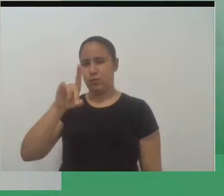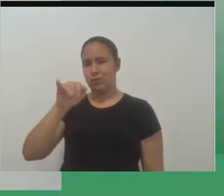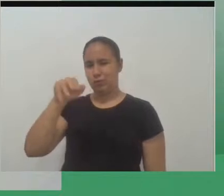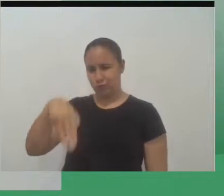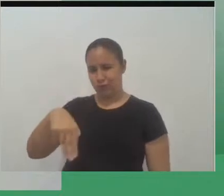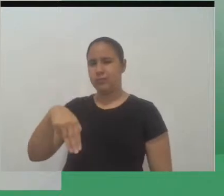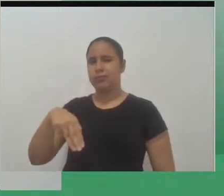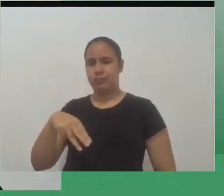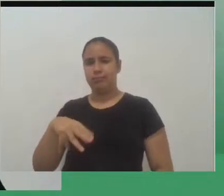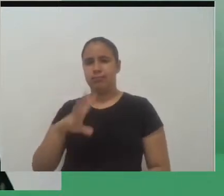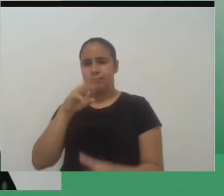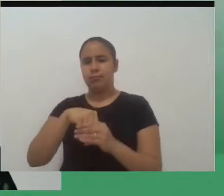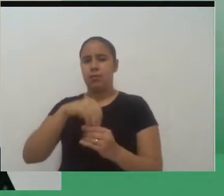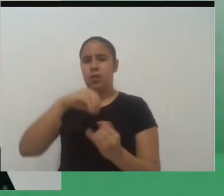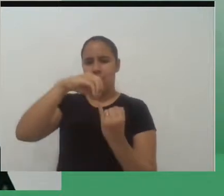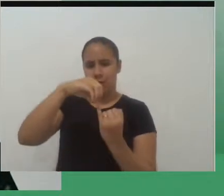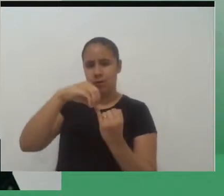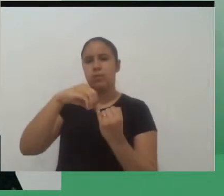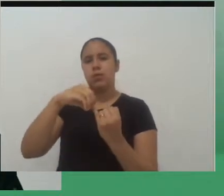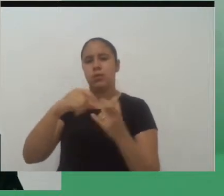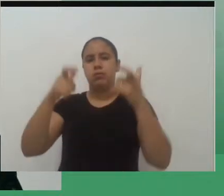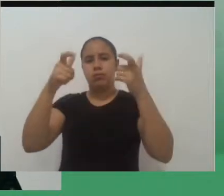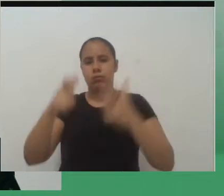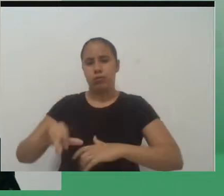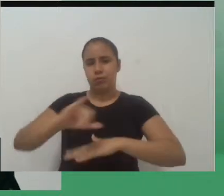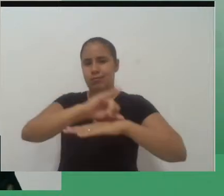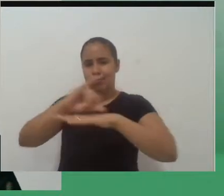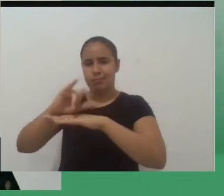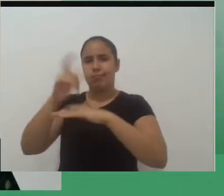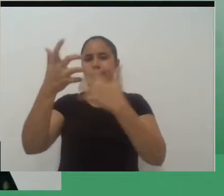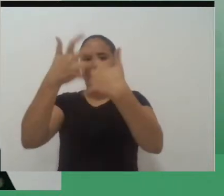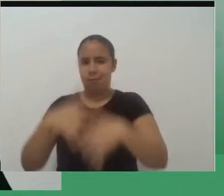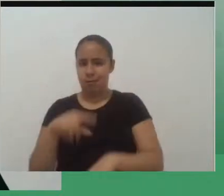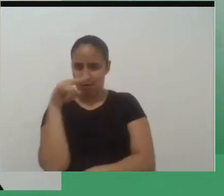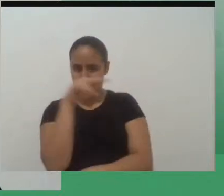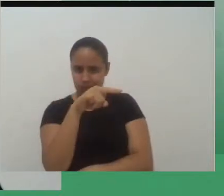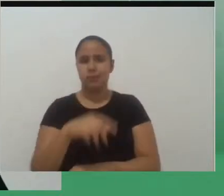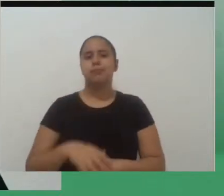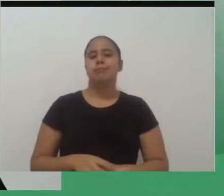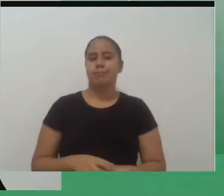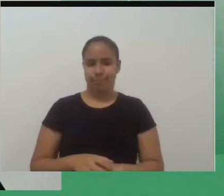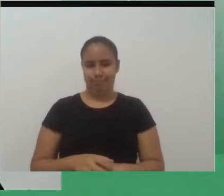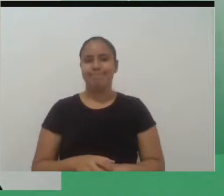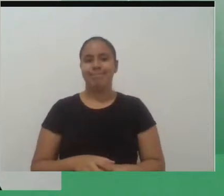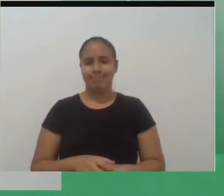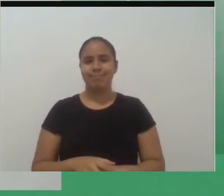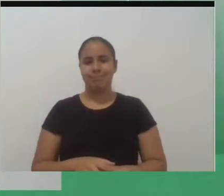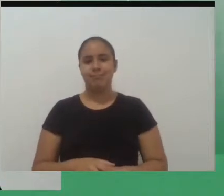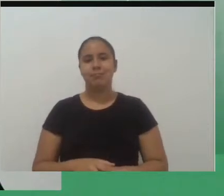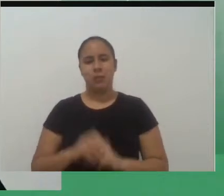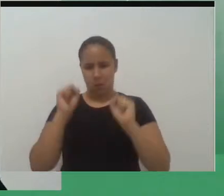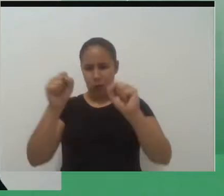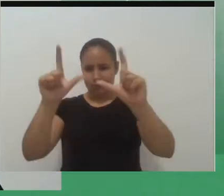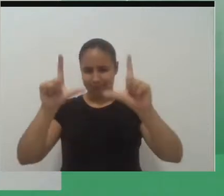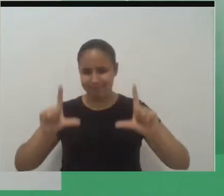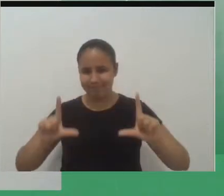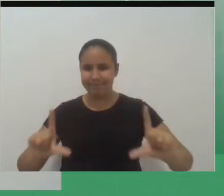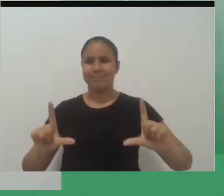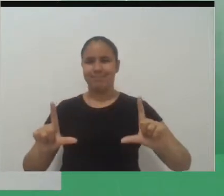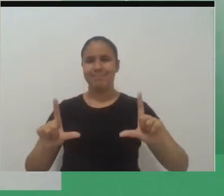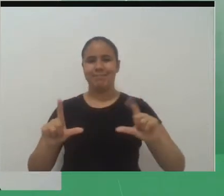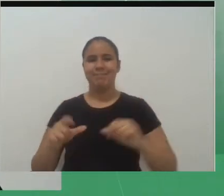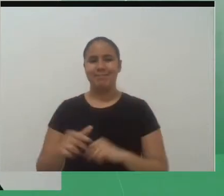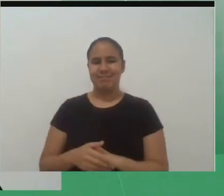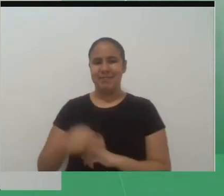tema que eu estou trabalhando, pode passar, professor, por gentileza, é justamente esse que a professora Marcelo comentou,